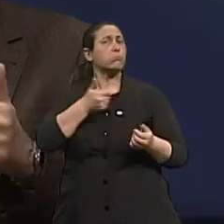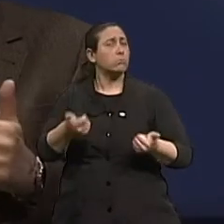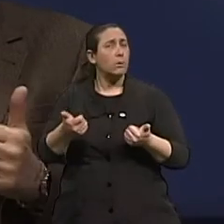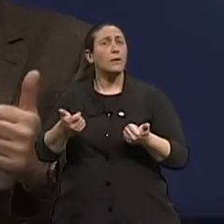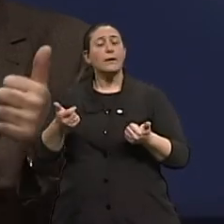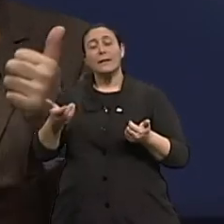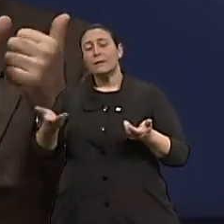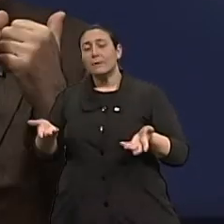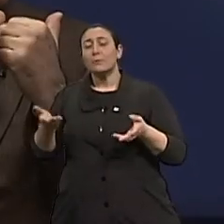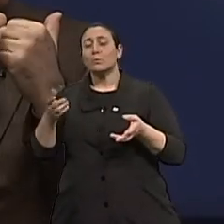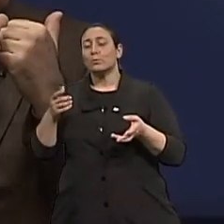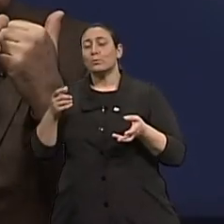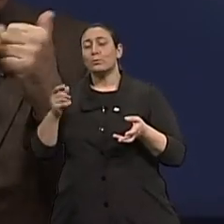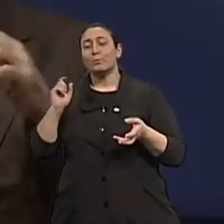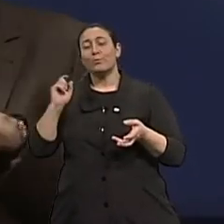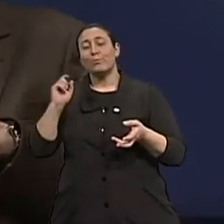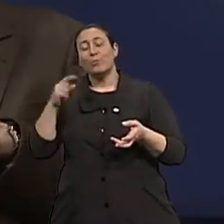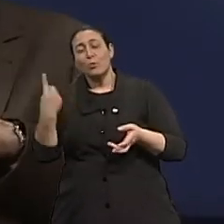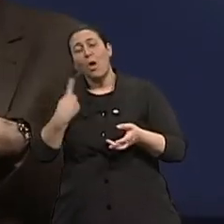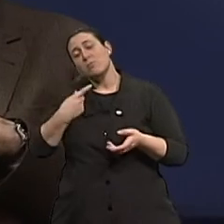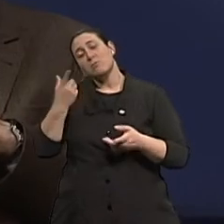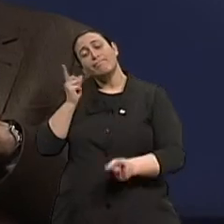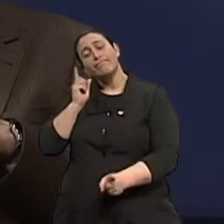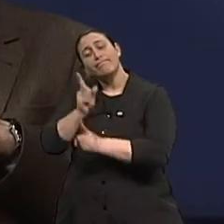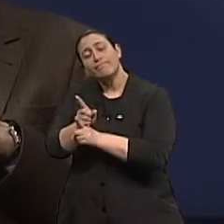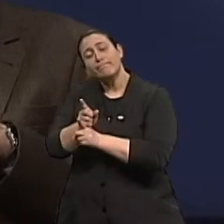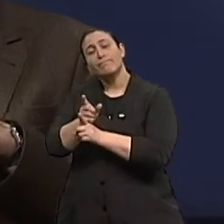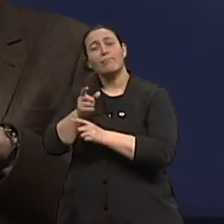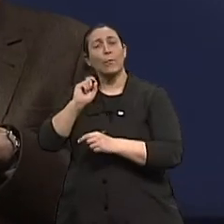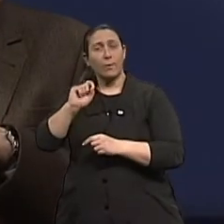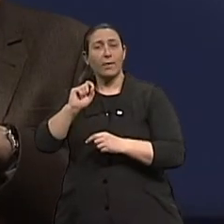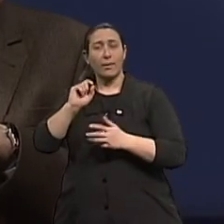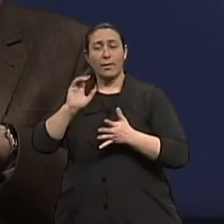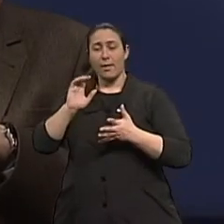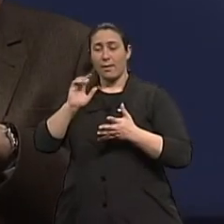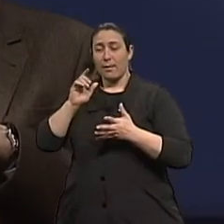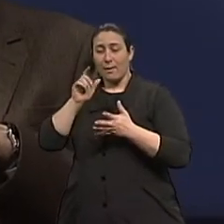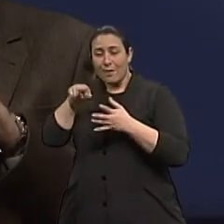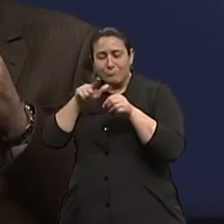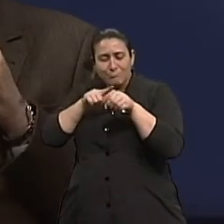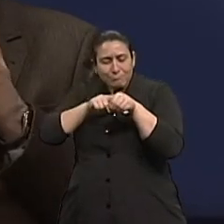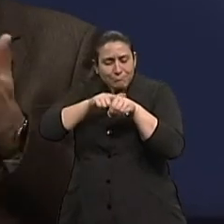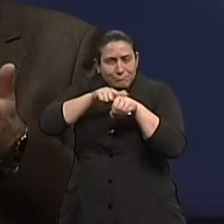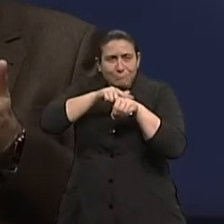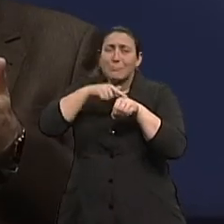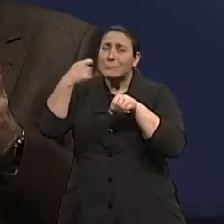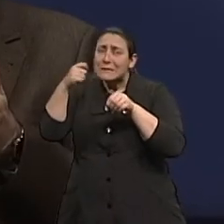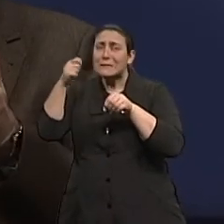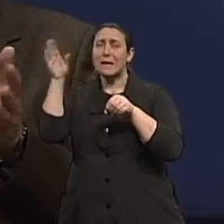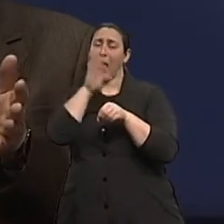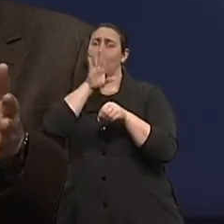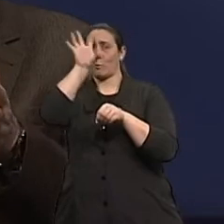queremos buscar, né, que essas lesões não se transformem em tumores. Claro, claro. Ou, se